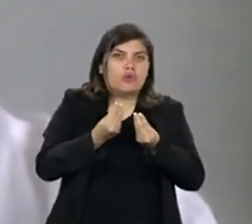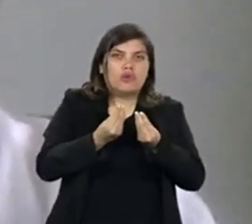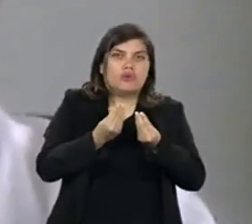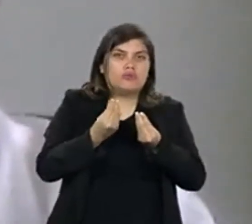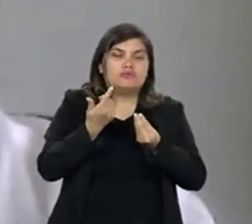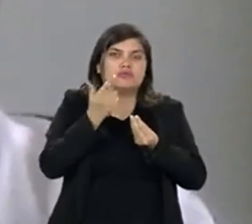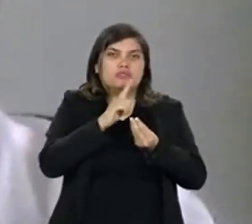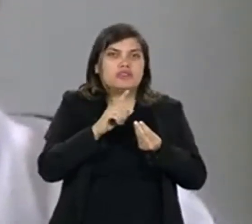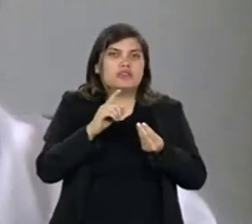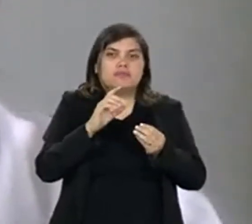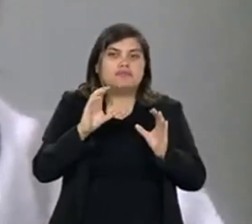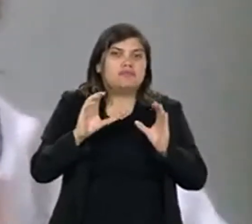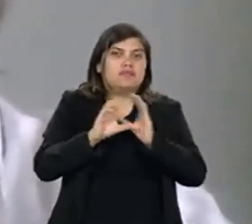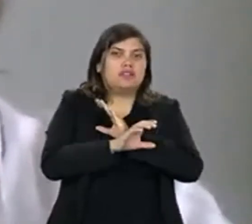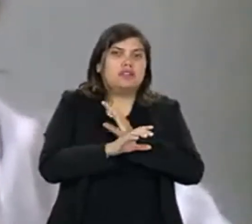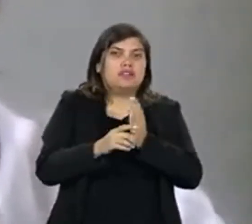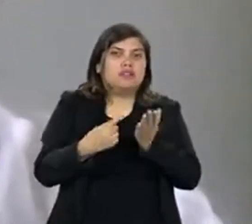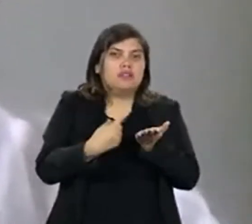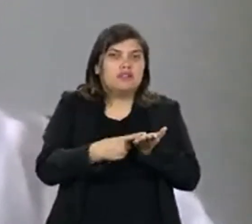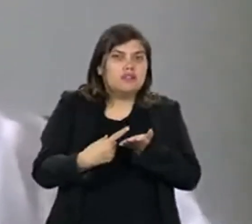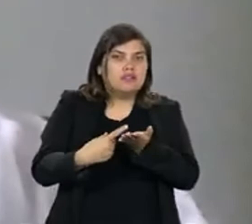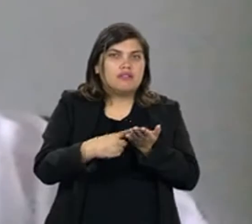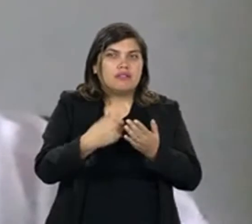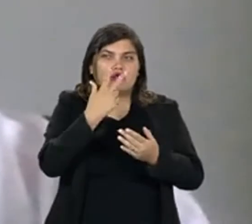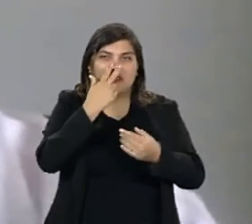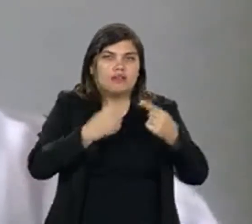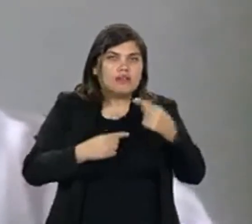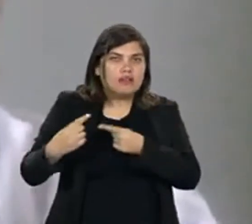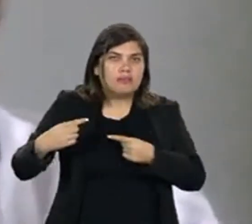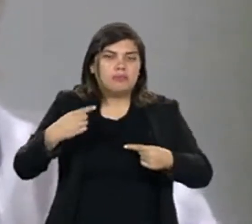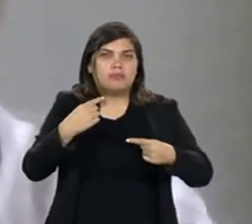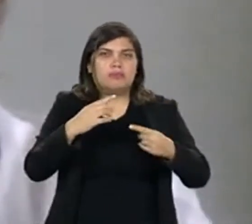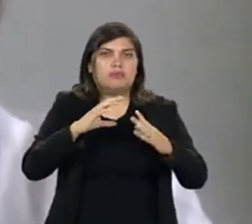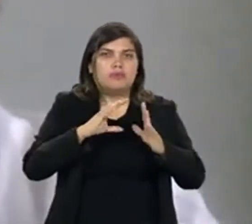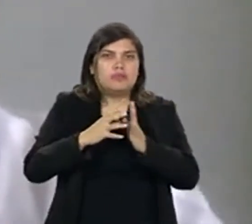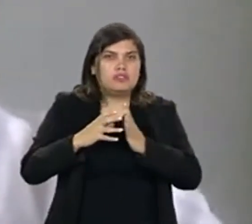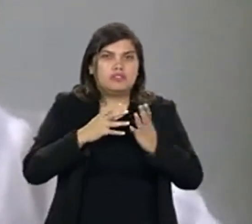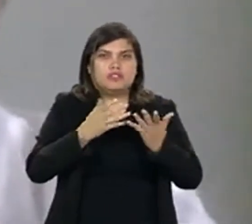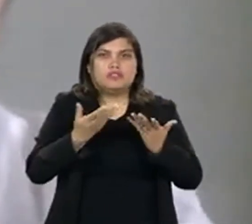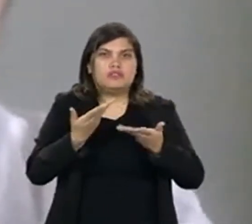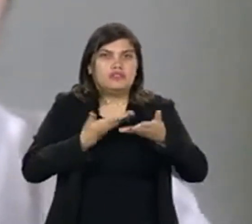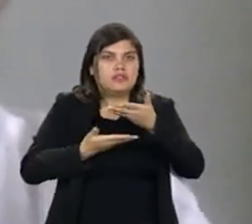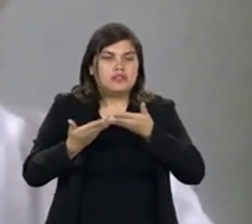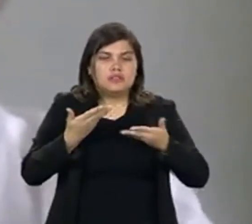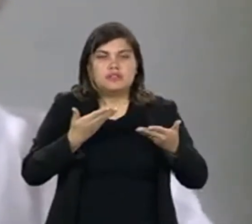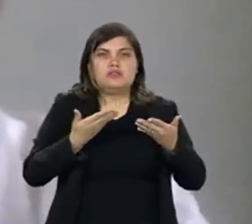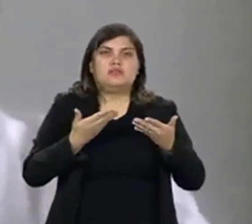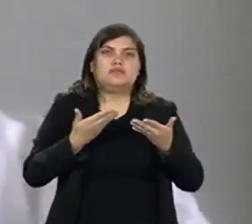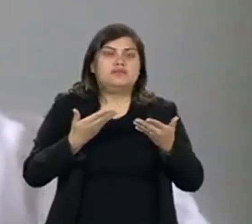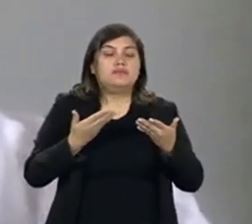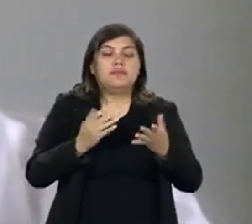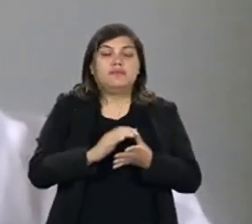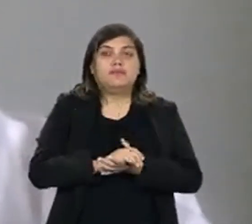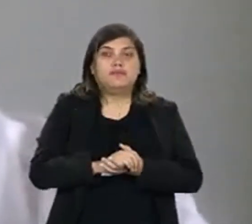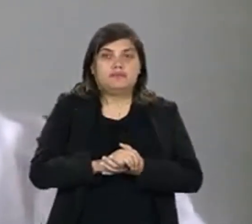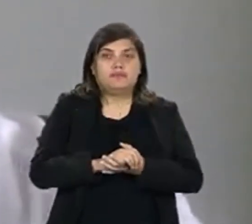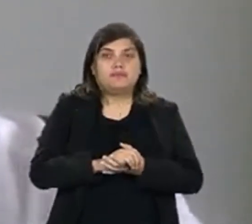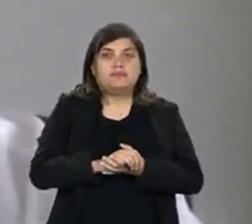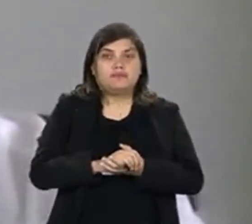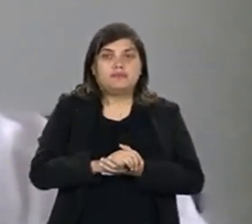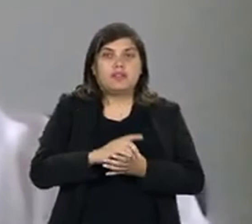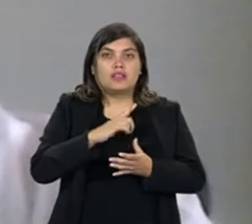a dinâmica da competição política, da estrutura dos partidos, dos quadro partidários,